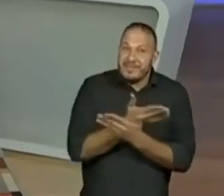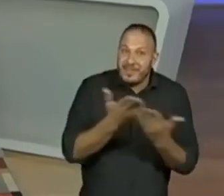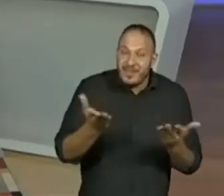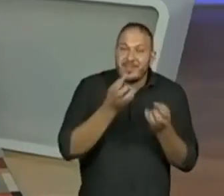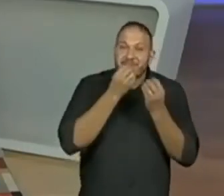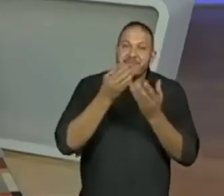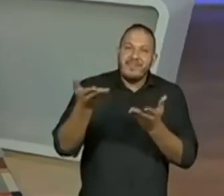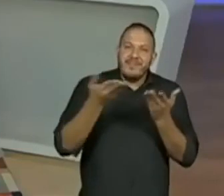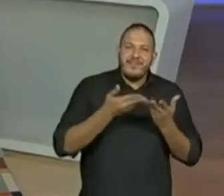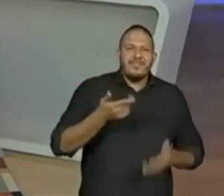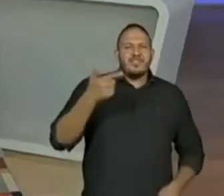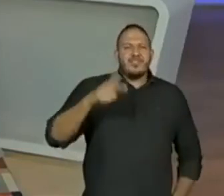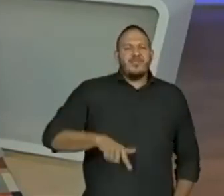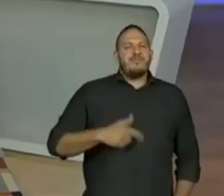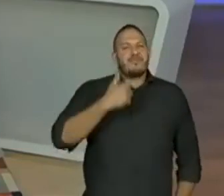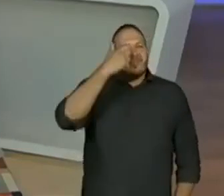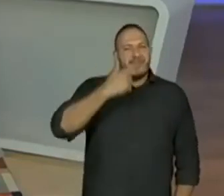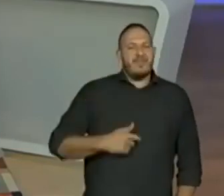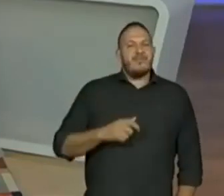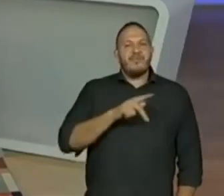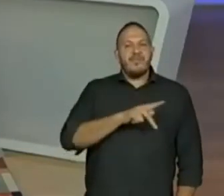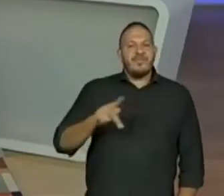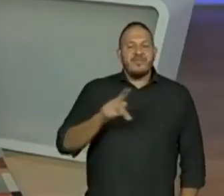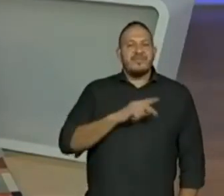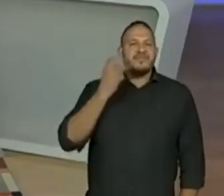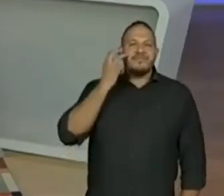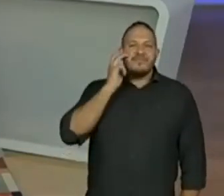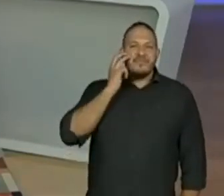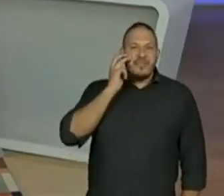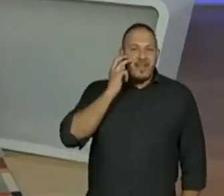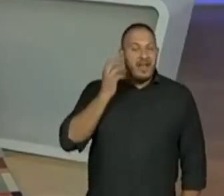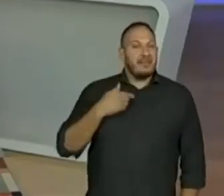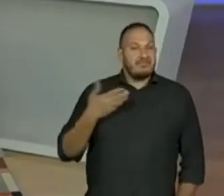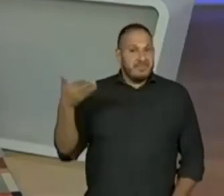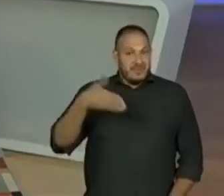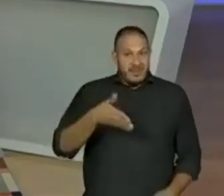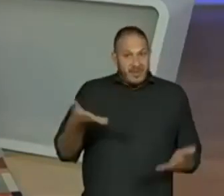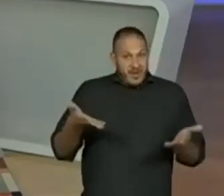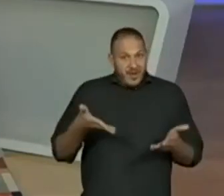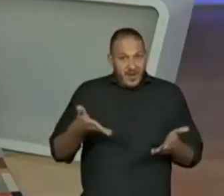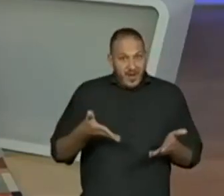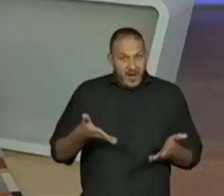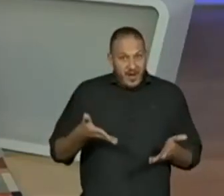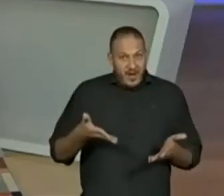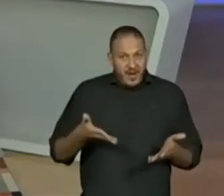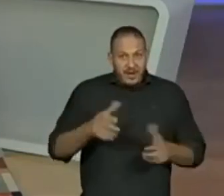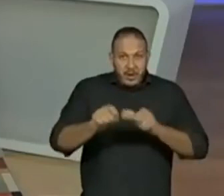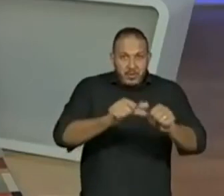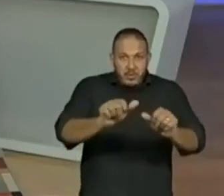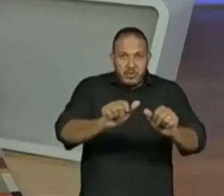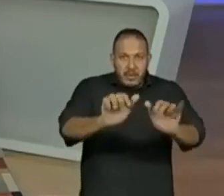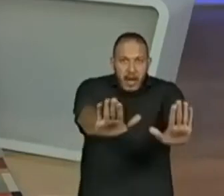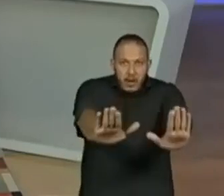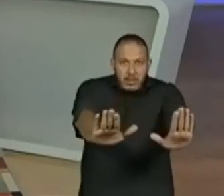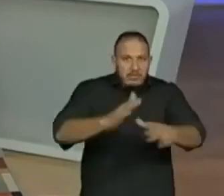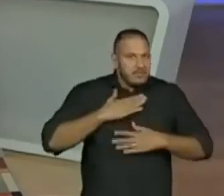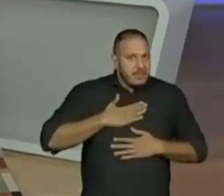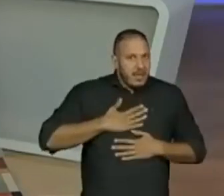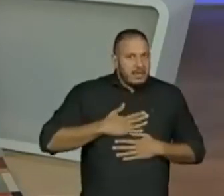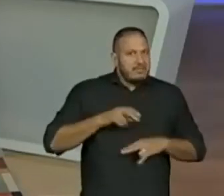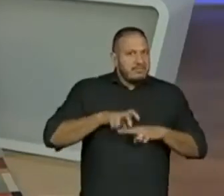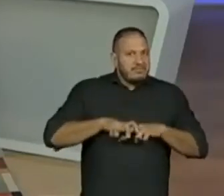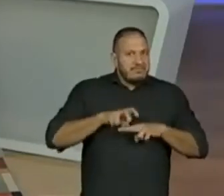-vindos de volta. Eu sou a professora Regiane e se você está chegando agora, não mude, sente, se